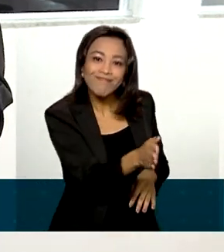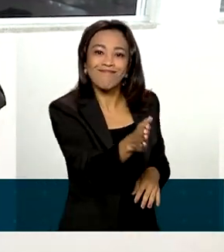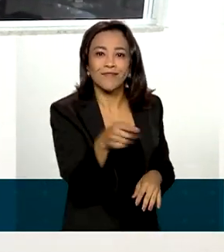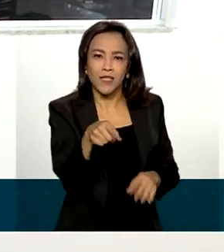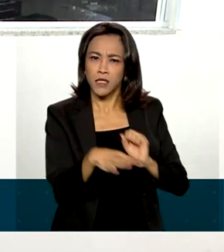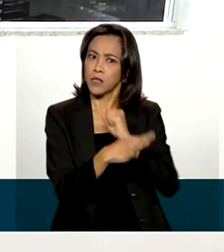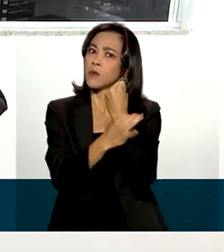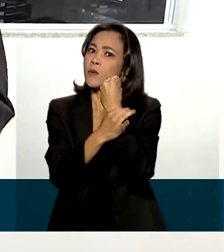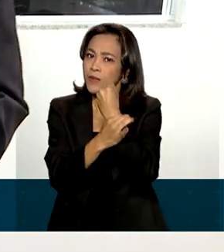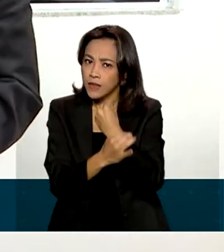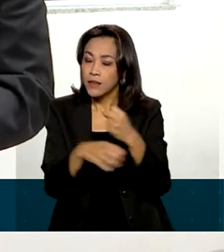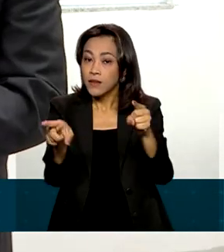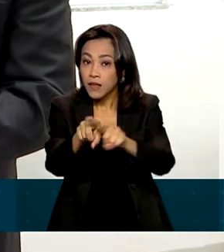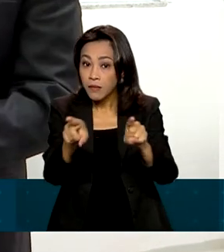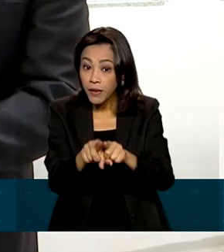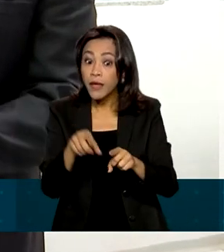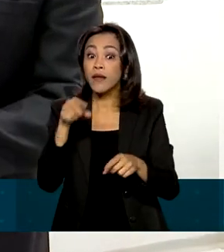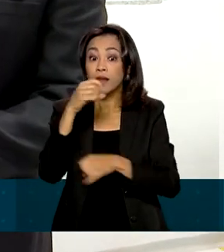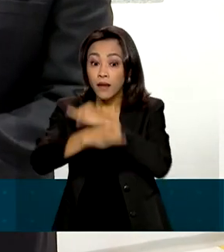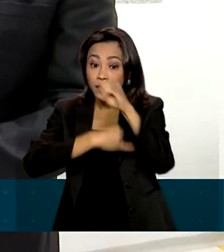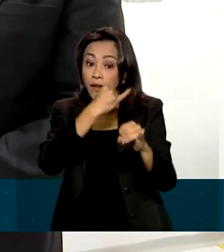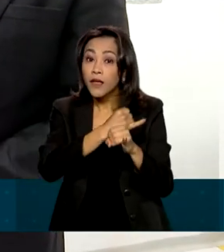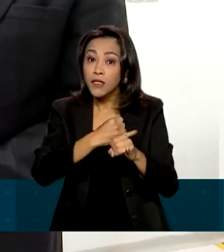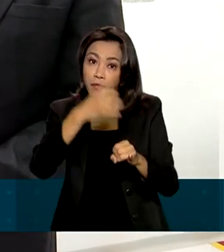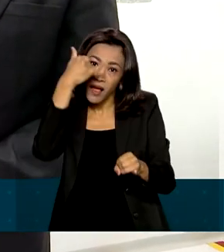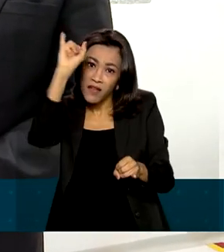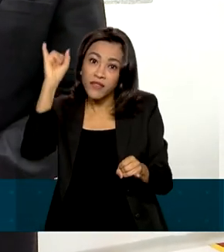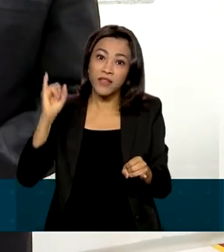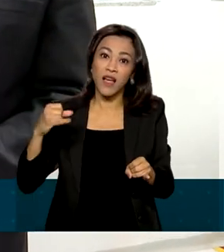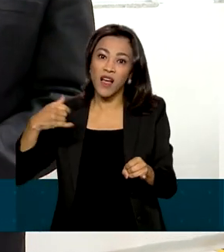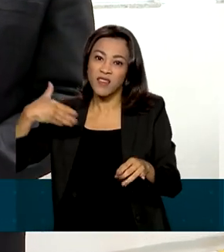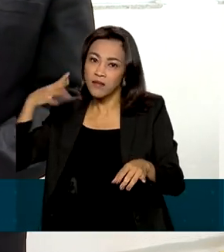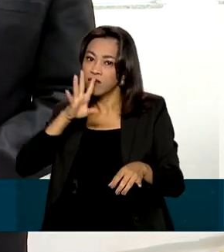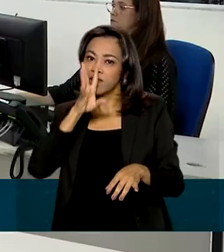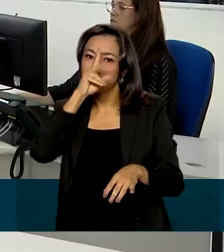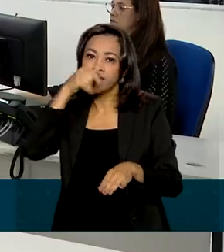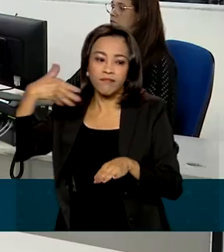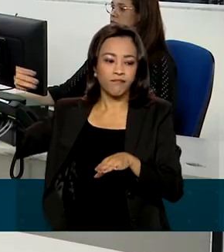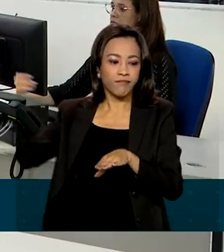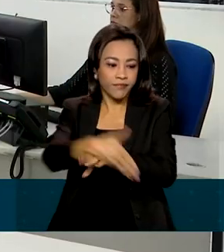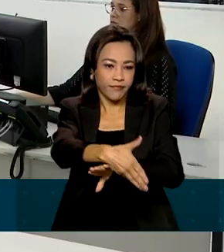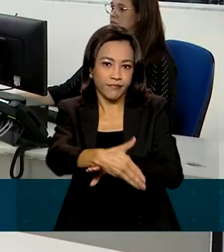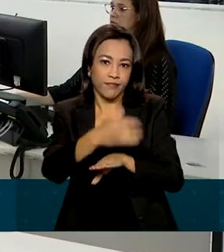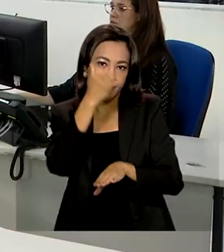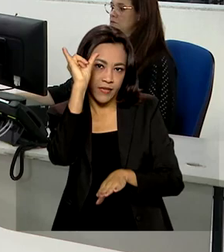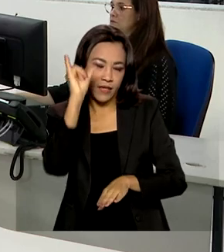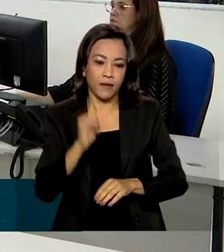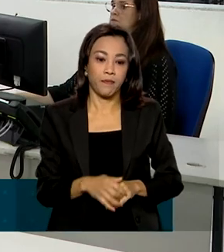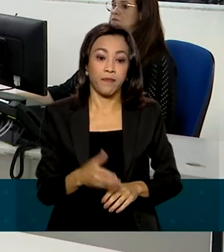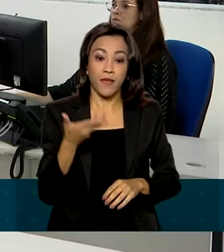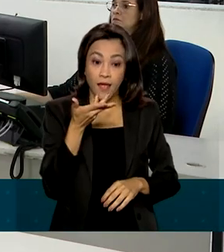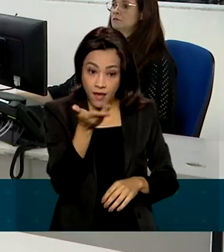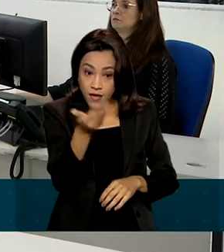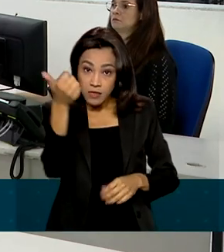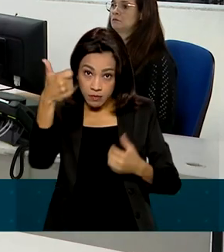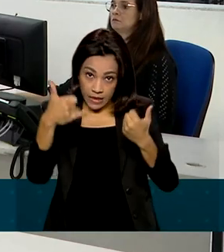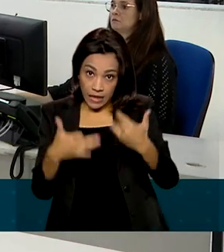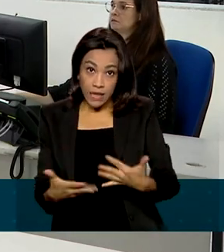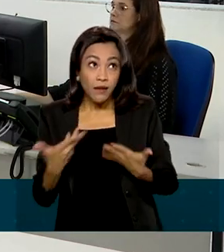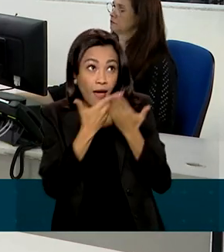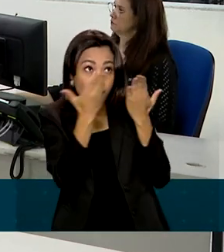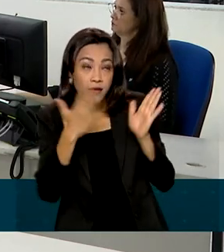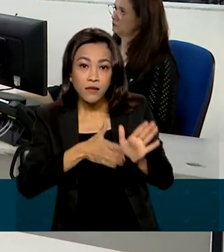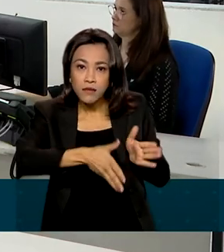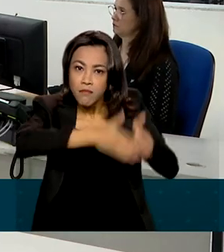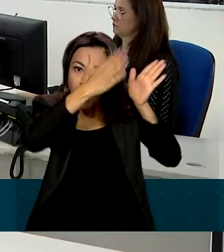reforçada também no ambiente virtual para evitar um possível ataque cibernético. Essas máquinas que são expostas à internet, elas